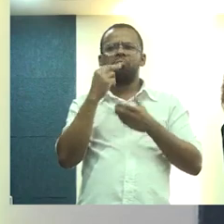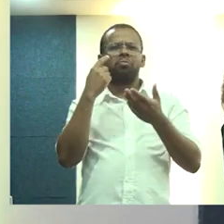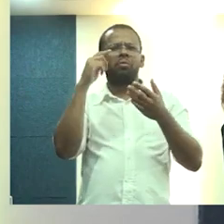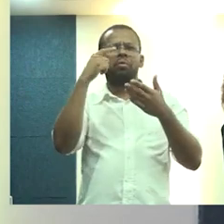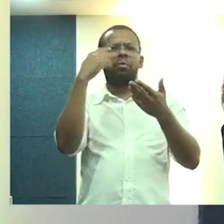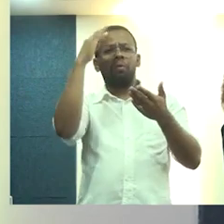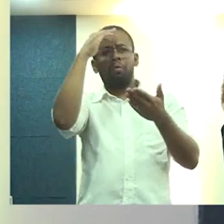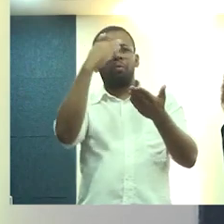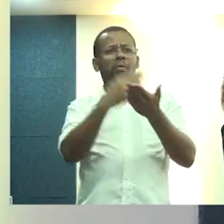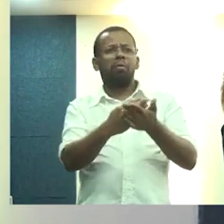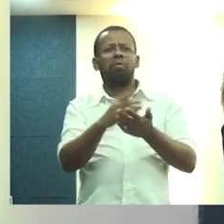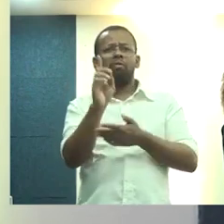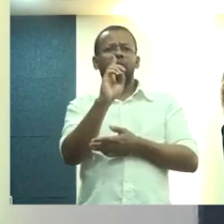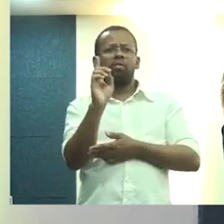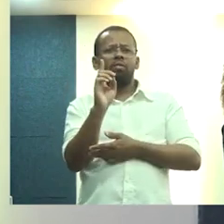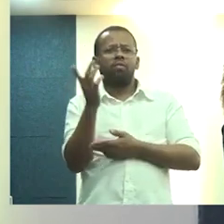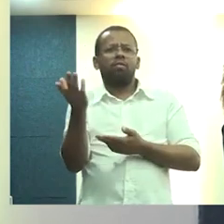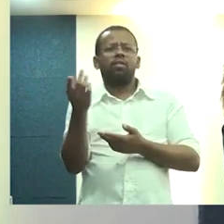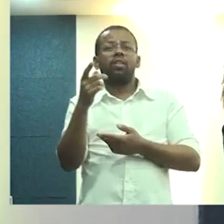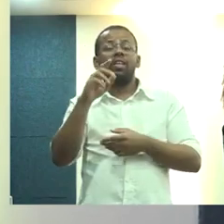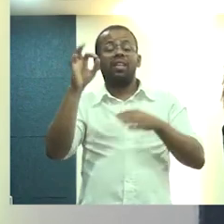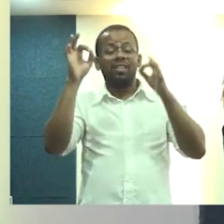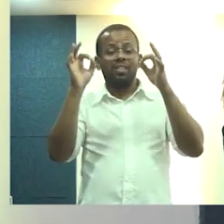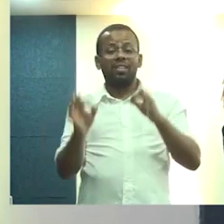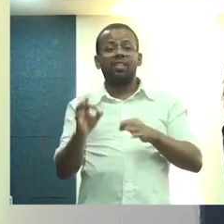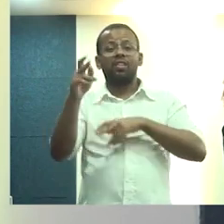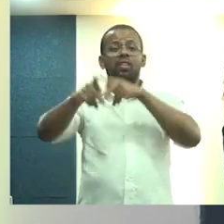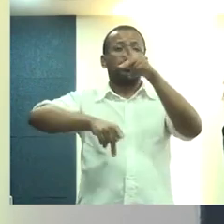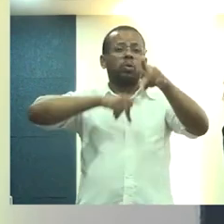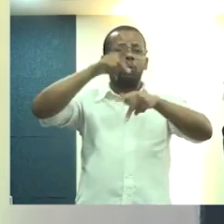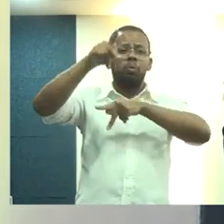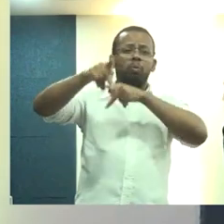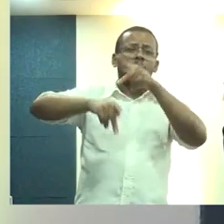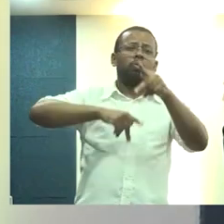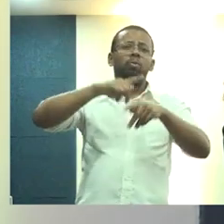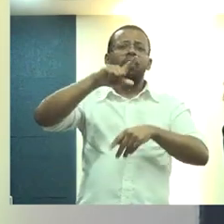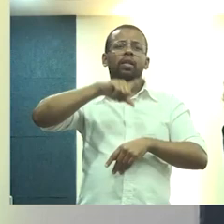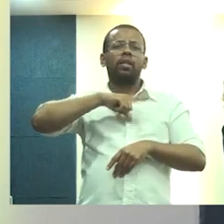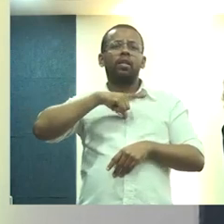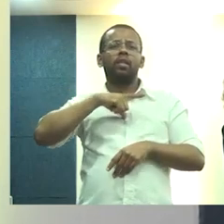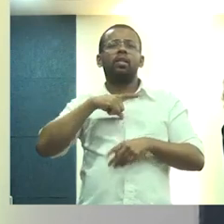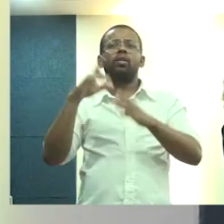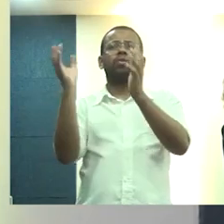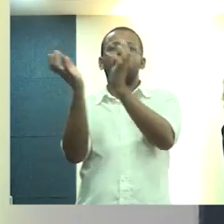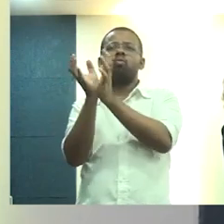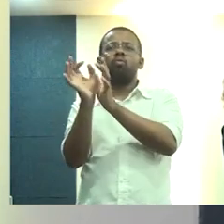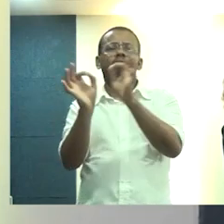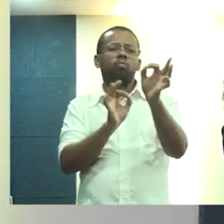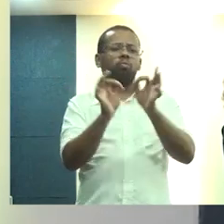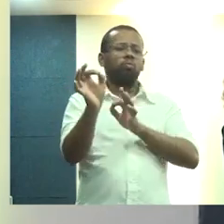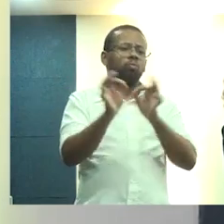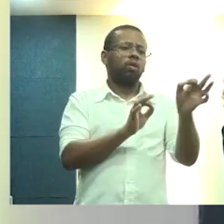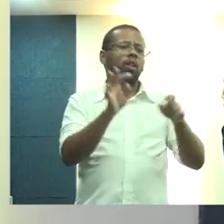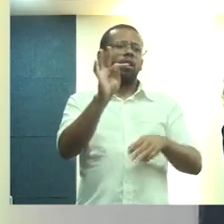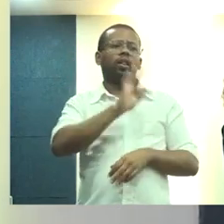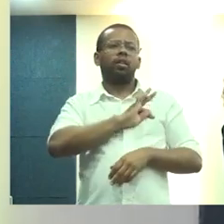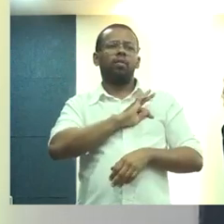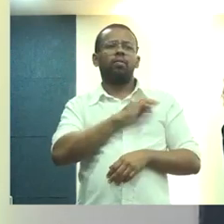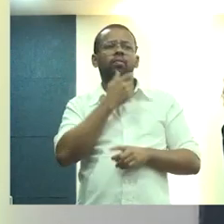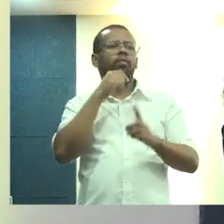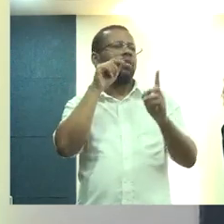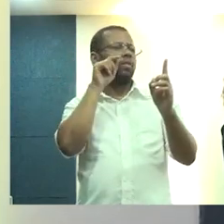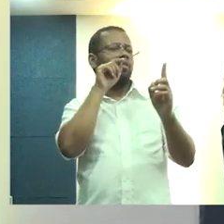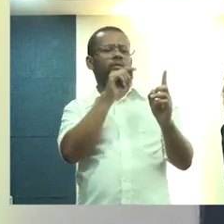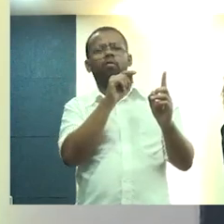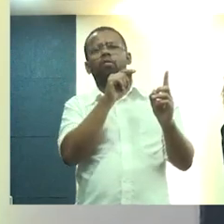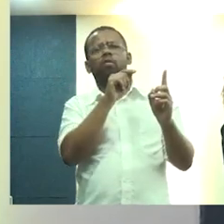A certeza você vai ter de que esse povo teve uma assessoria técnica. Ele não foi lá